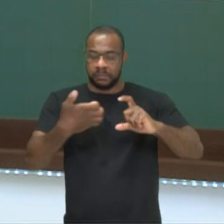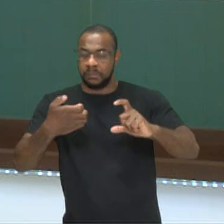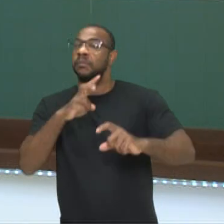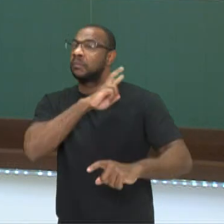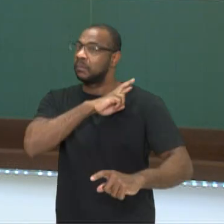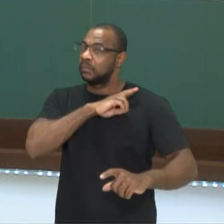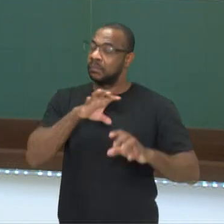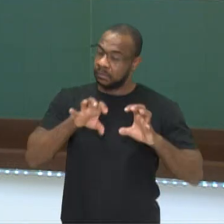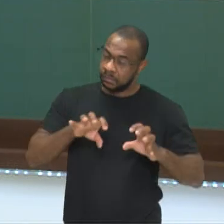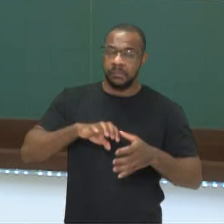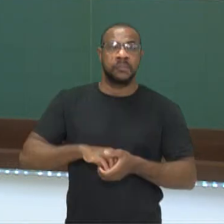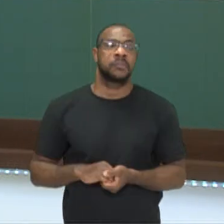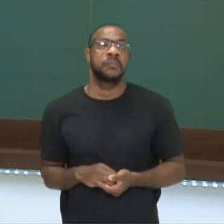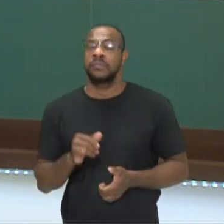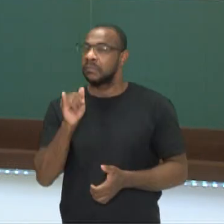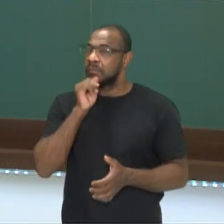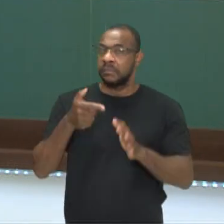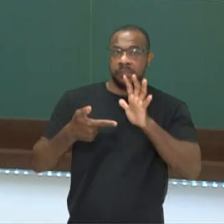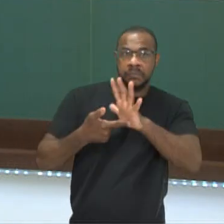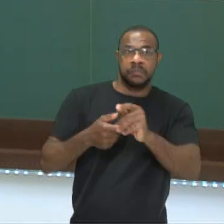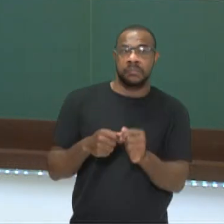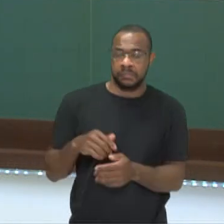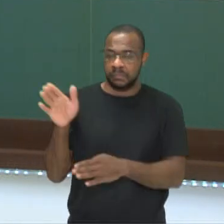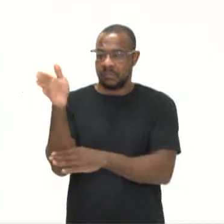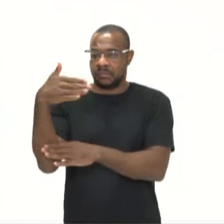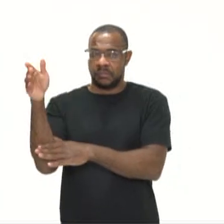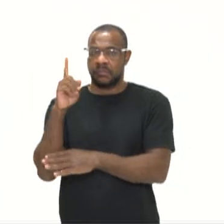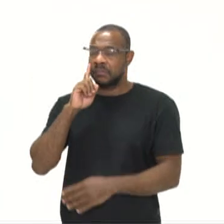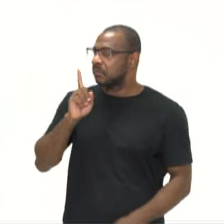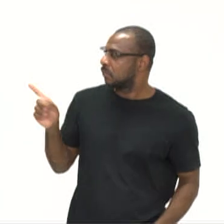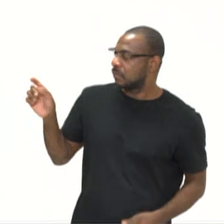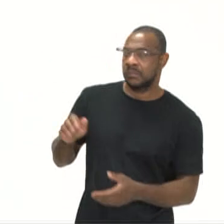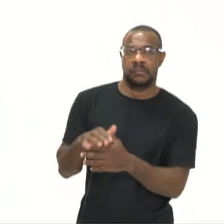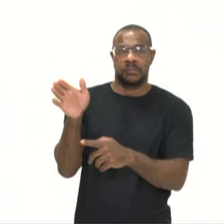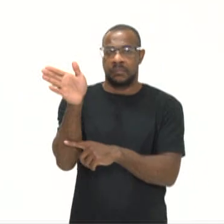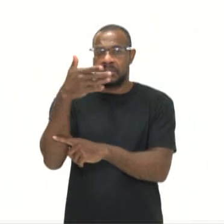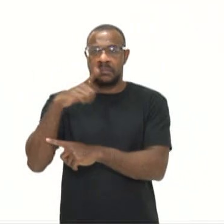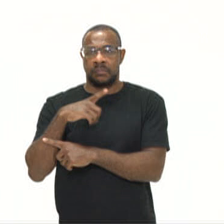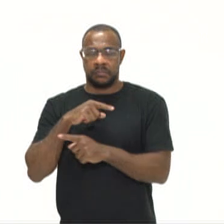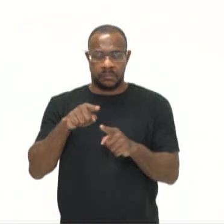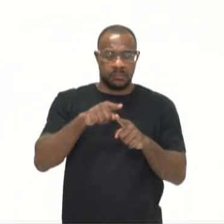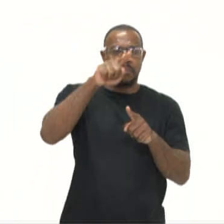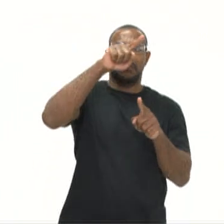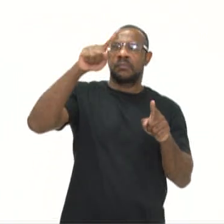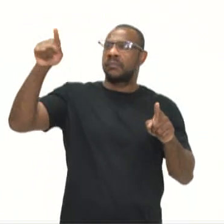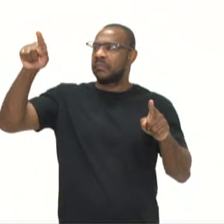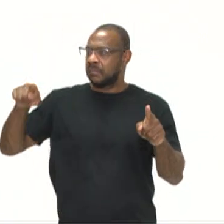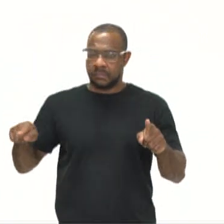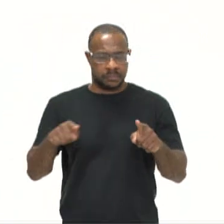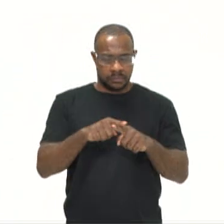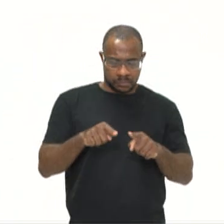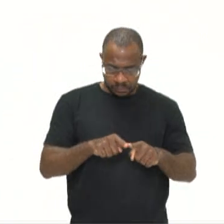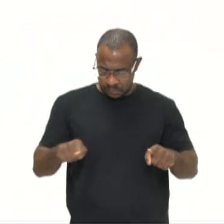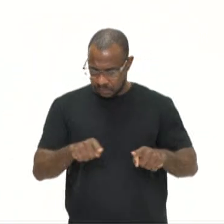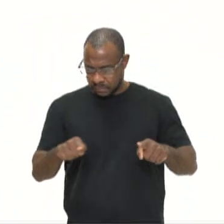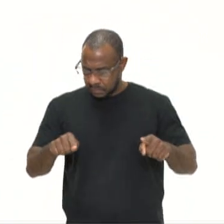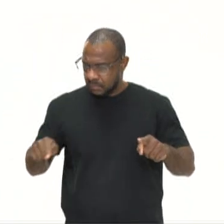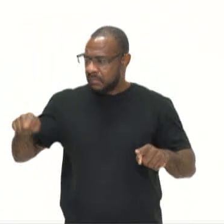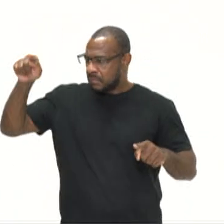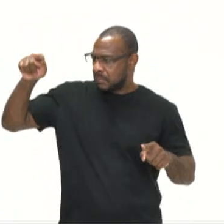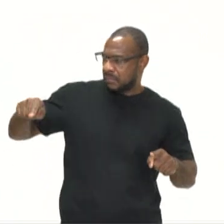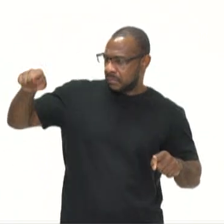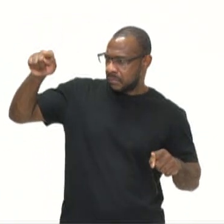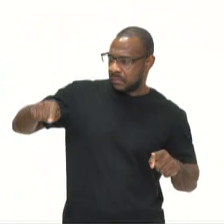Então, há um exemplo da equação do segundo grau na bandeira. A bandeira do Brasil tem formato de retângulo e suas dimensões, tanto o